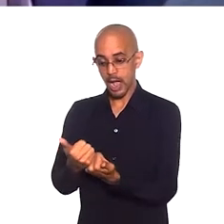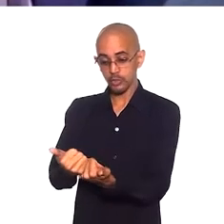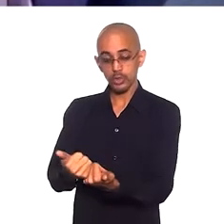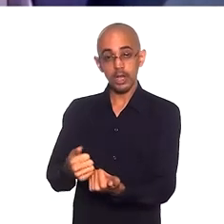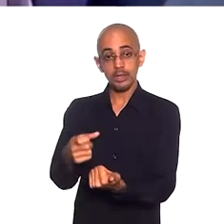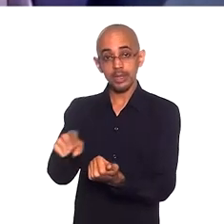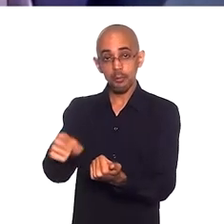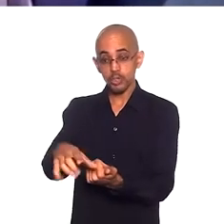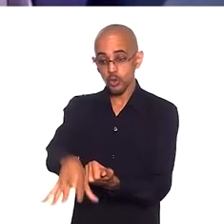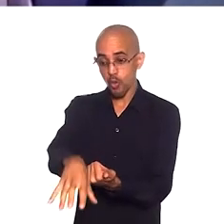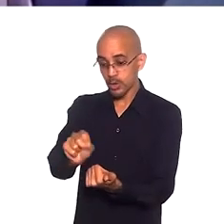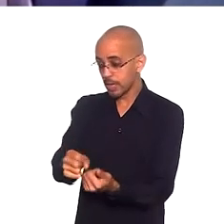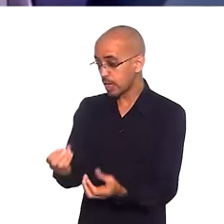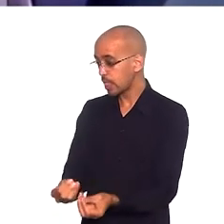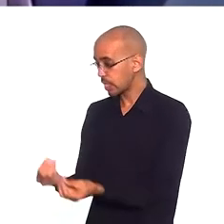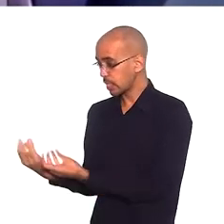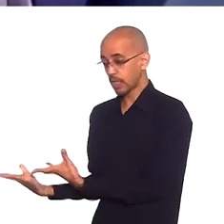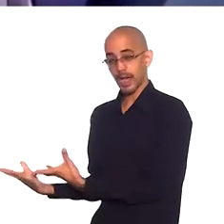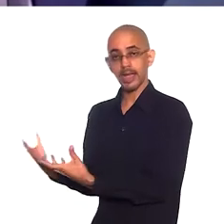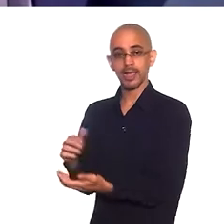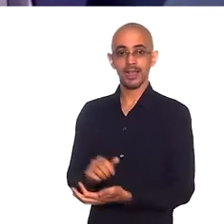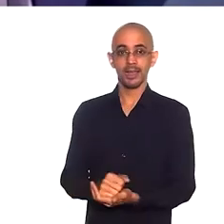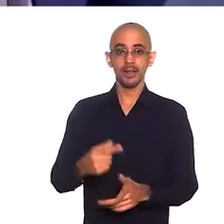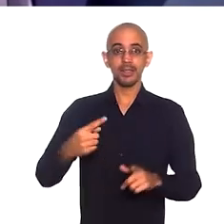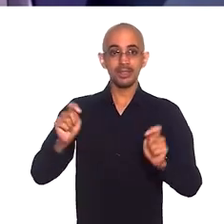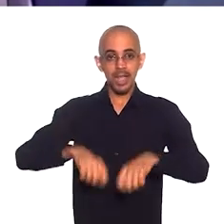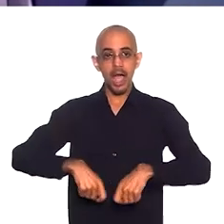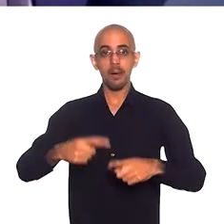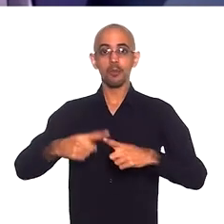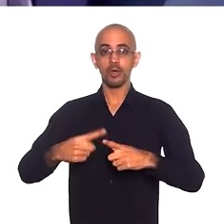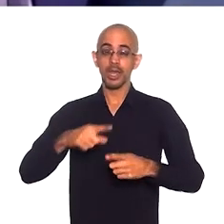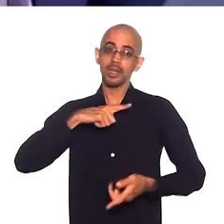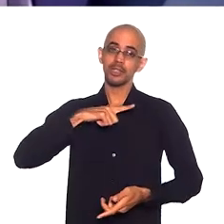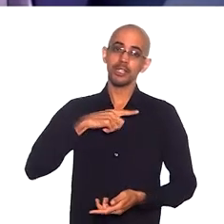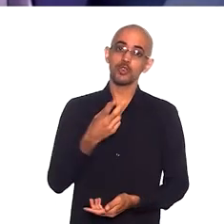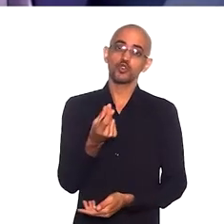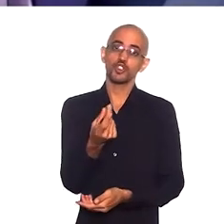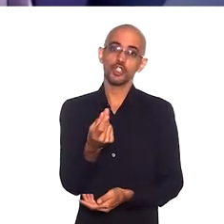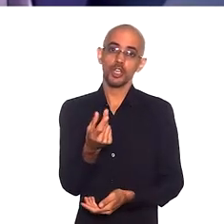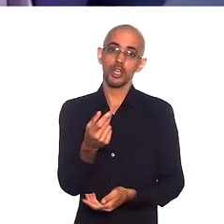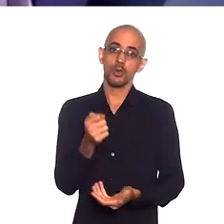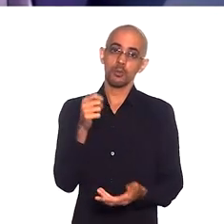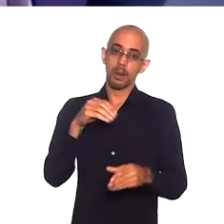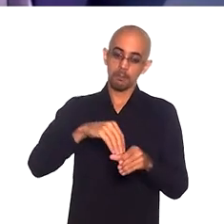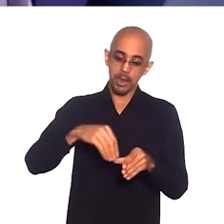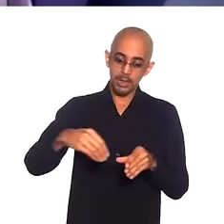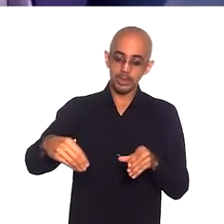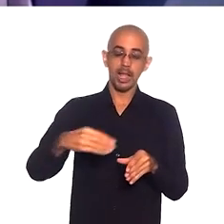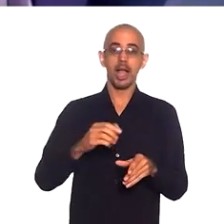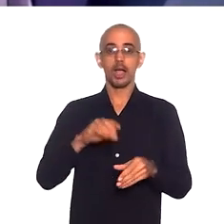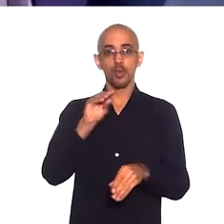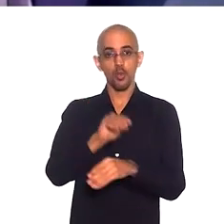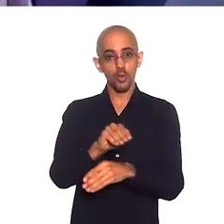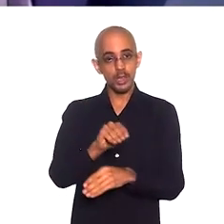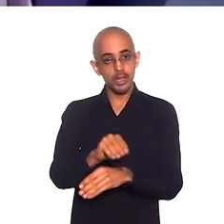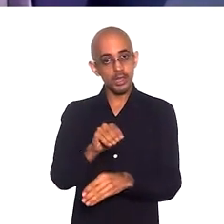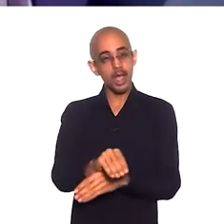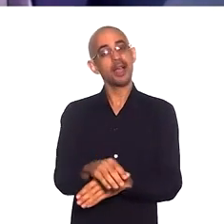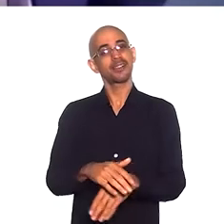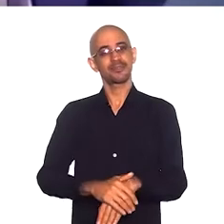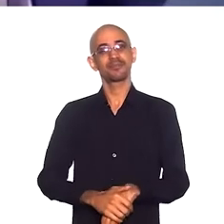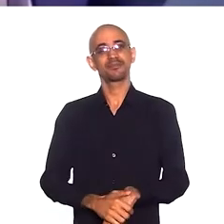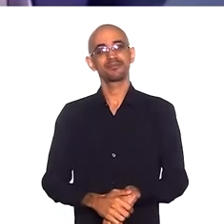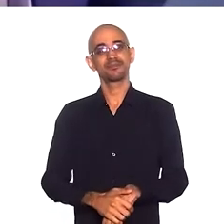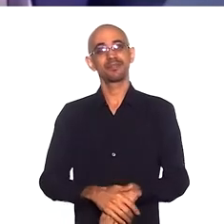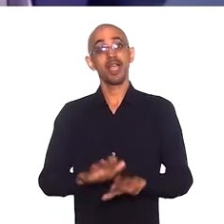colher, já te entrega. Então, a pessoa tem como produzir porque ela tem dinheiro para arar, para poder plantar, cuidar e